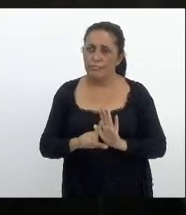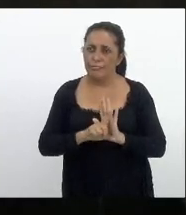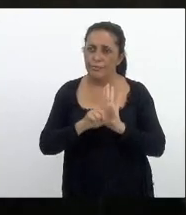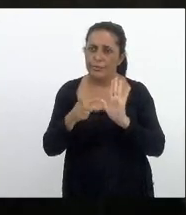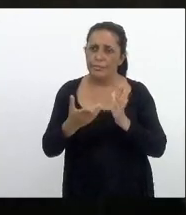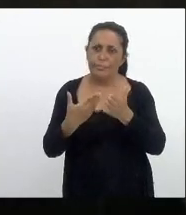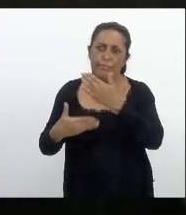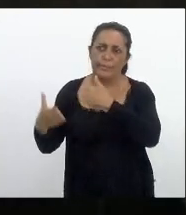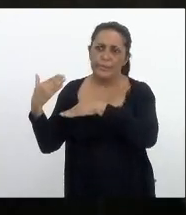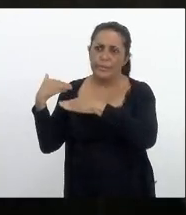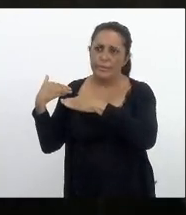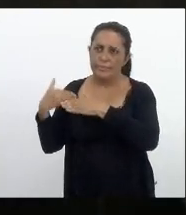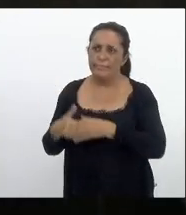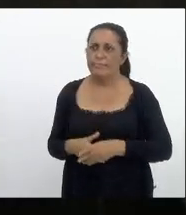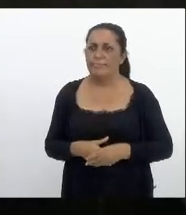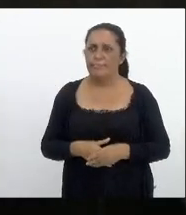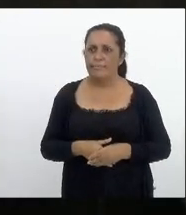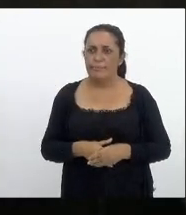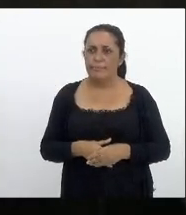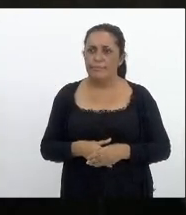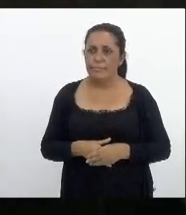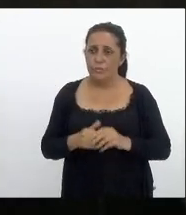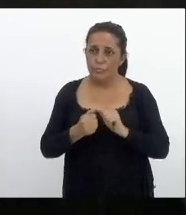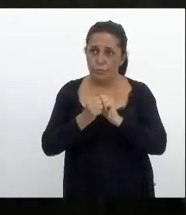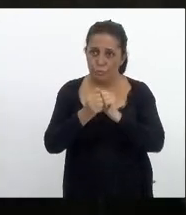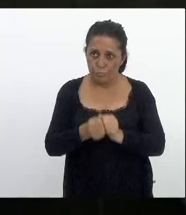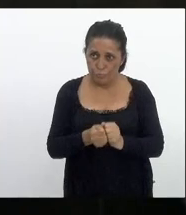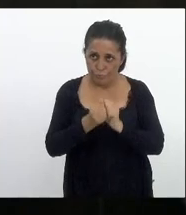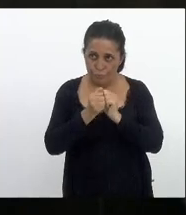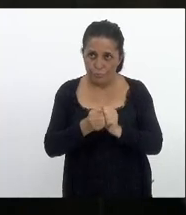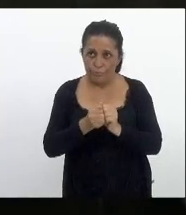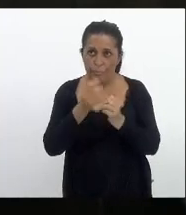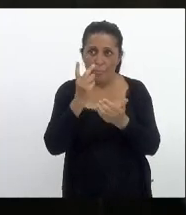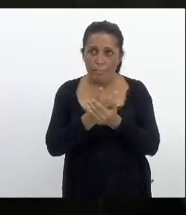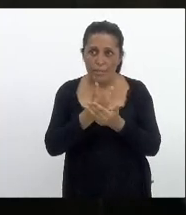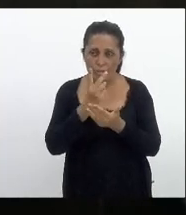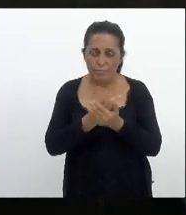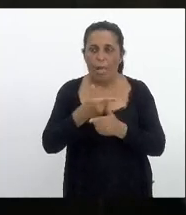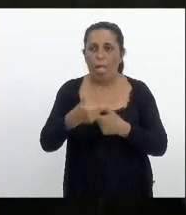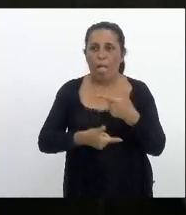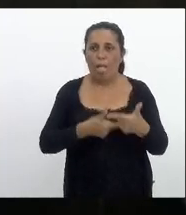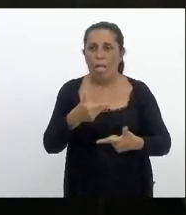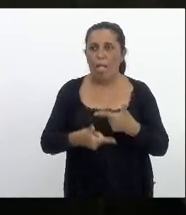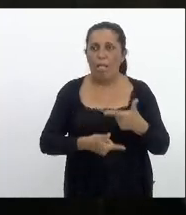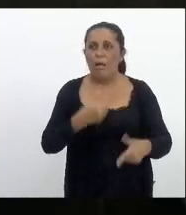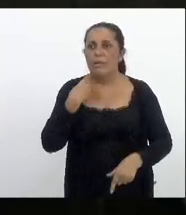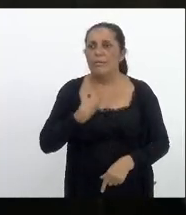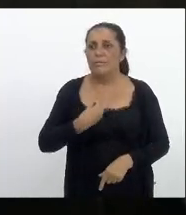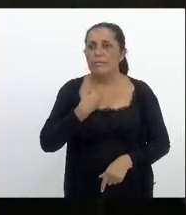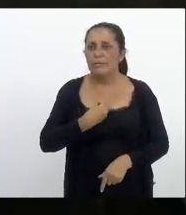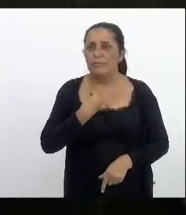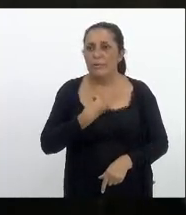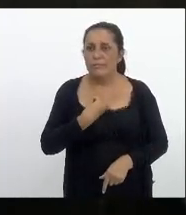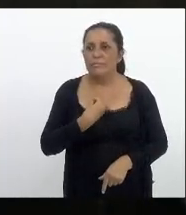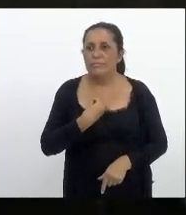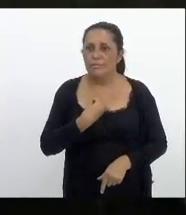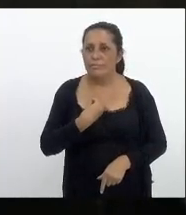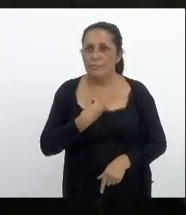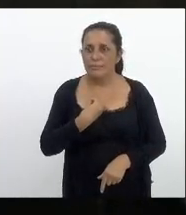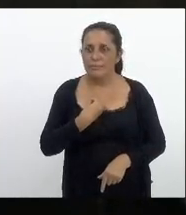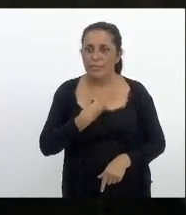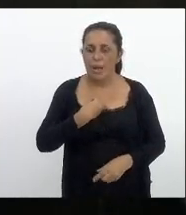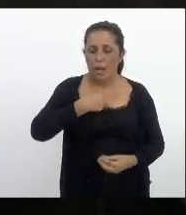passada estávamos juntos na mesma trincheira vivendo um